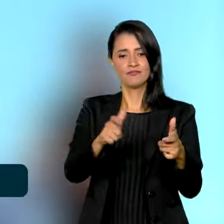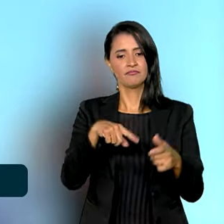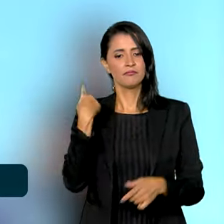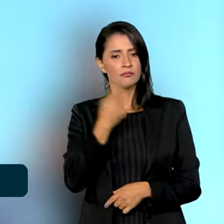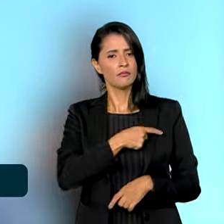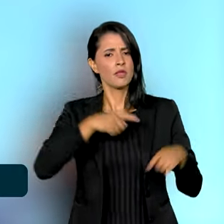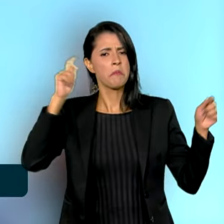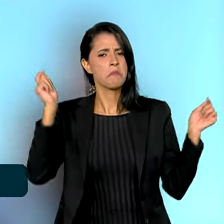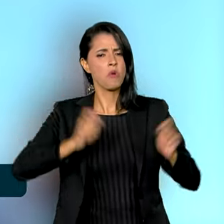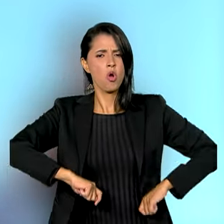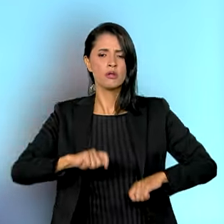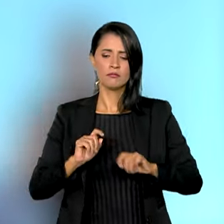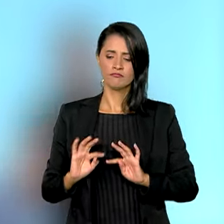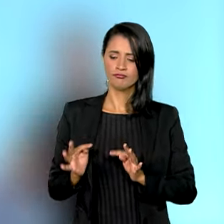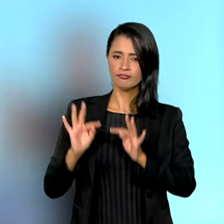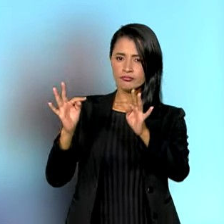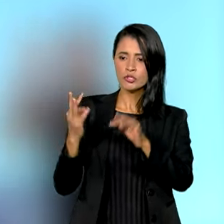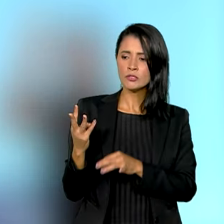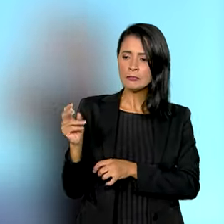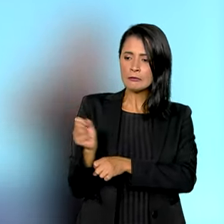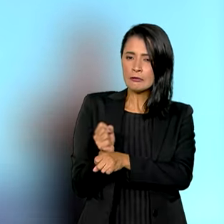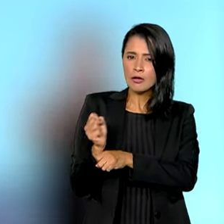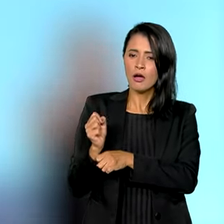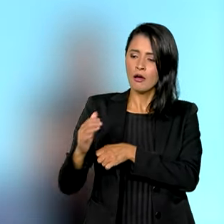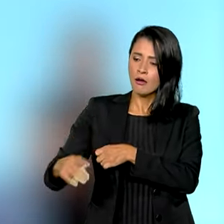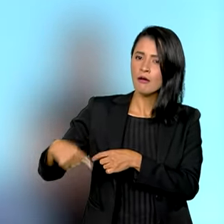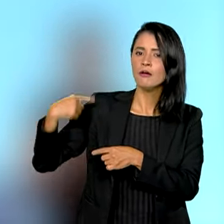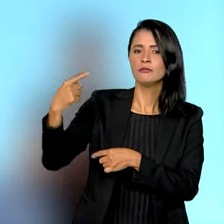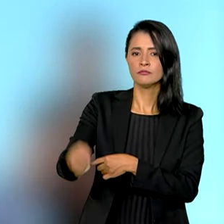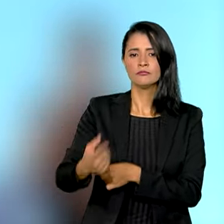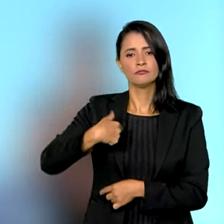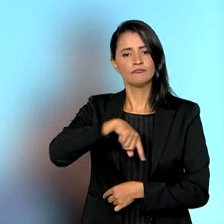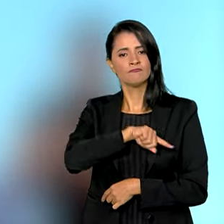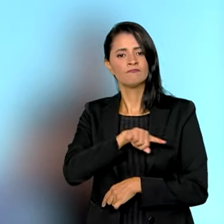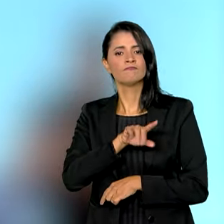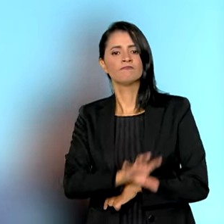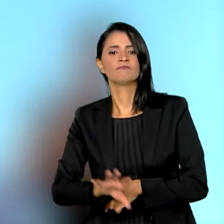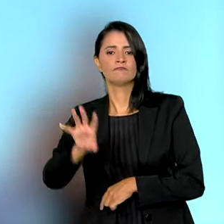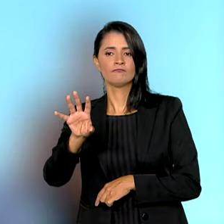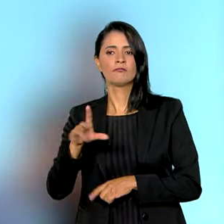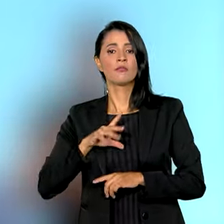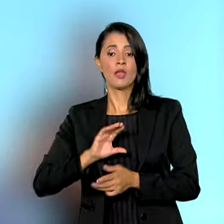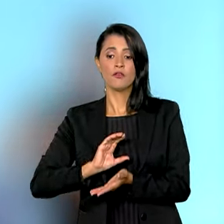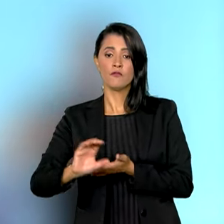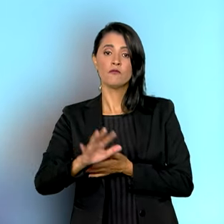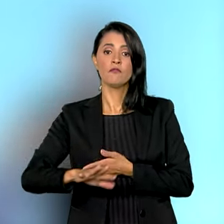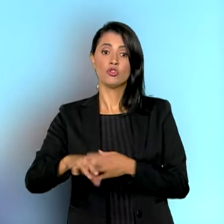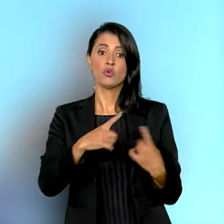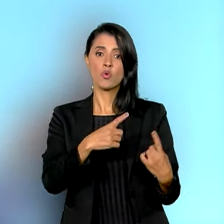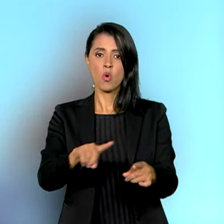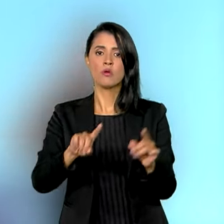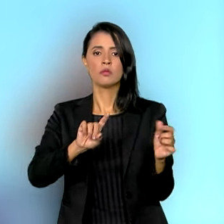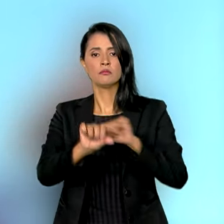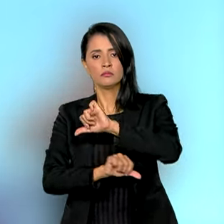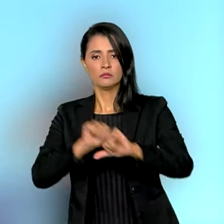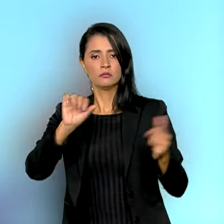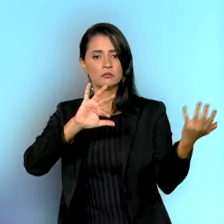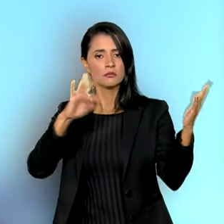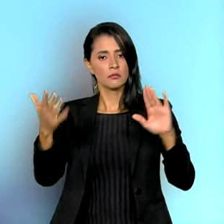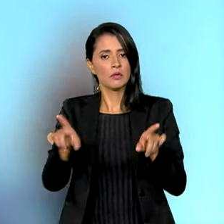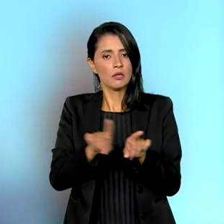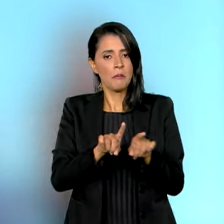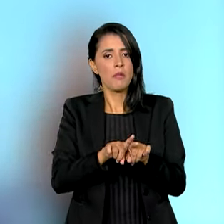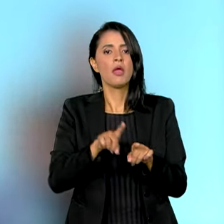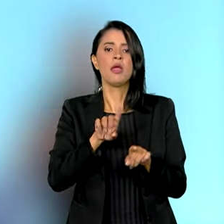potência tecnológica nos próximos 30 anos, nossa região deve investir no enfrentamento das mudanças climáticas, na perda da